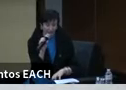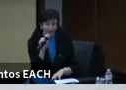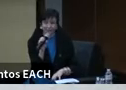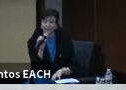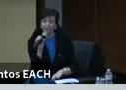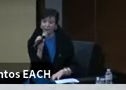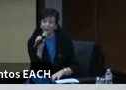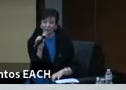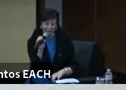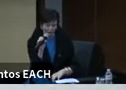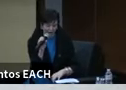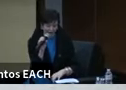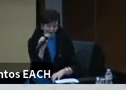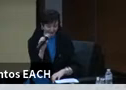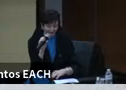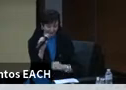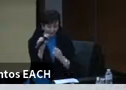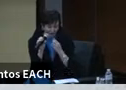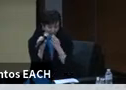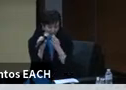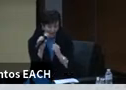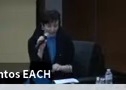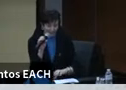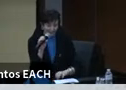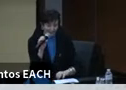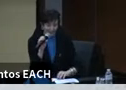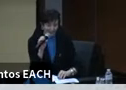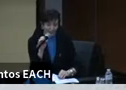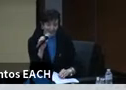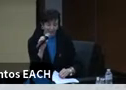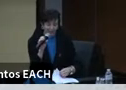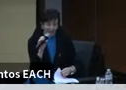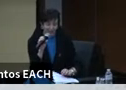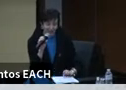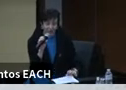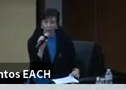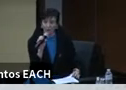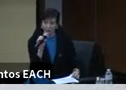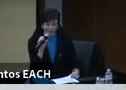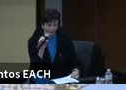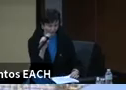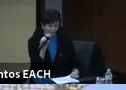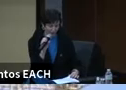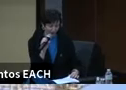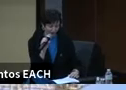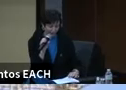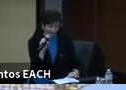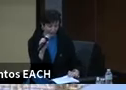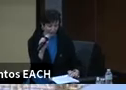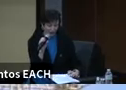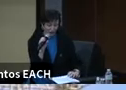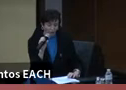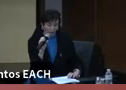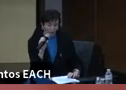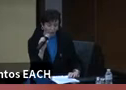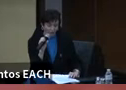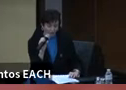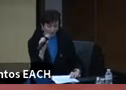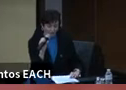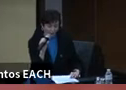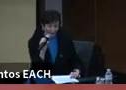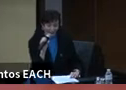investimento é desenvolvido pela China. Se virmos uma pessoa sem conta no Spotify, logo